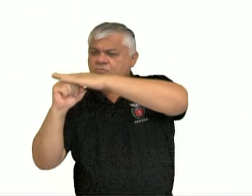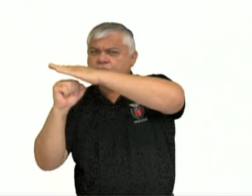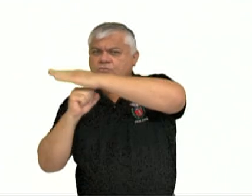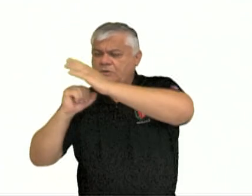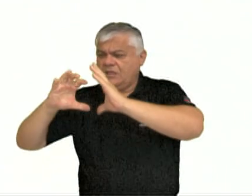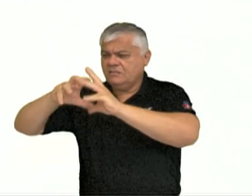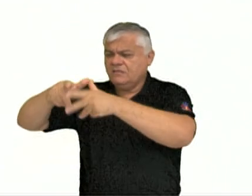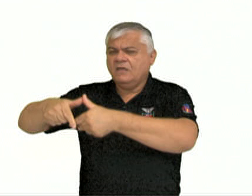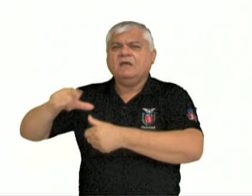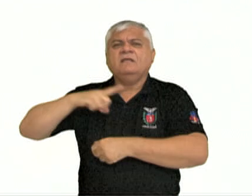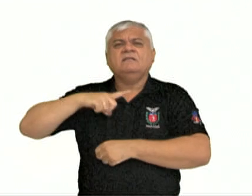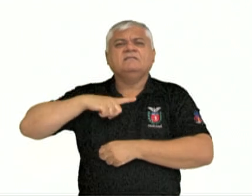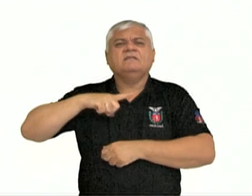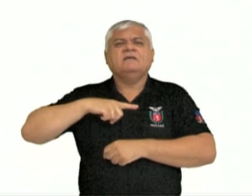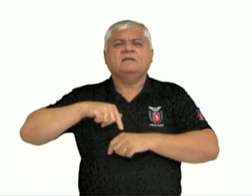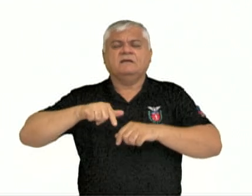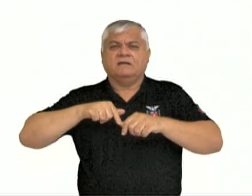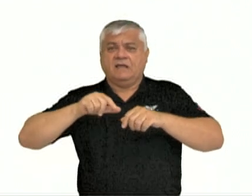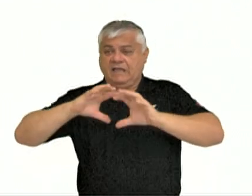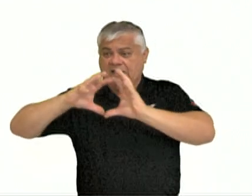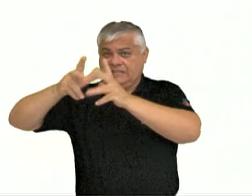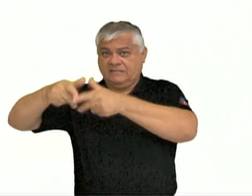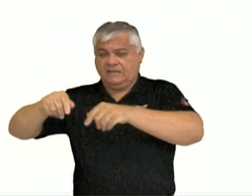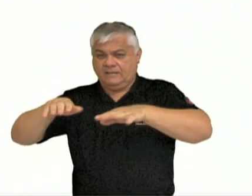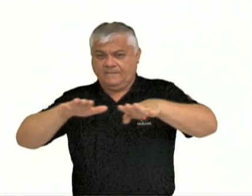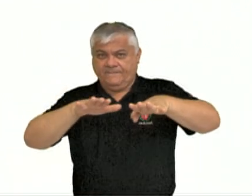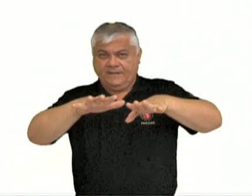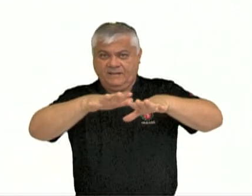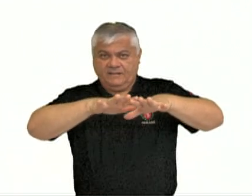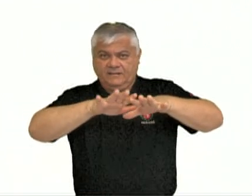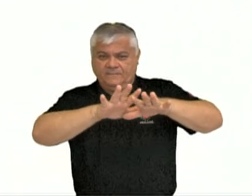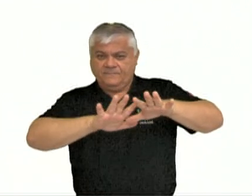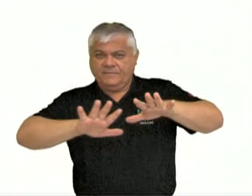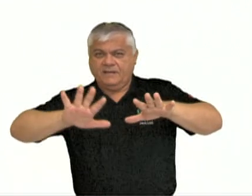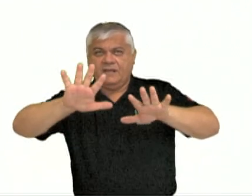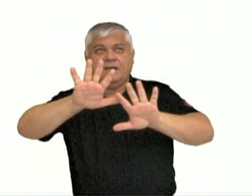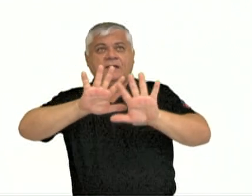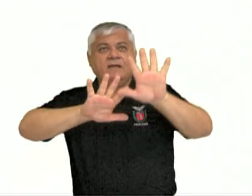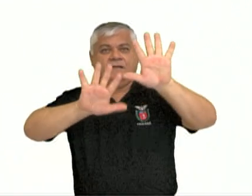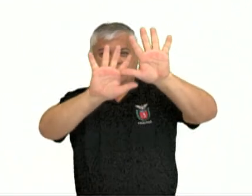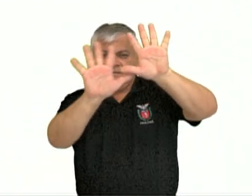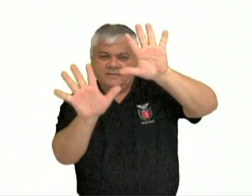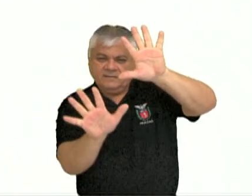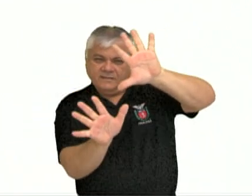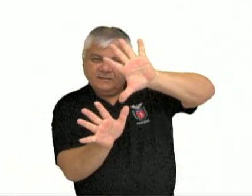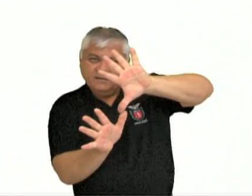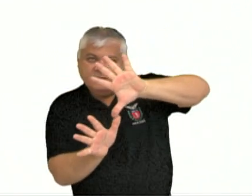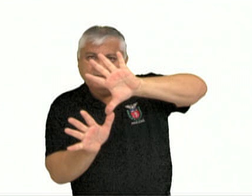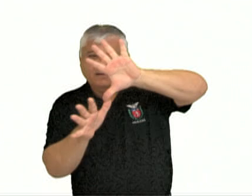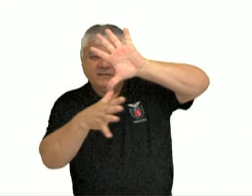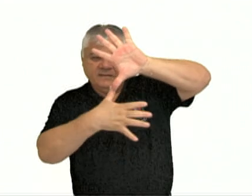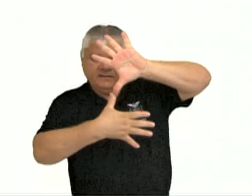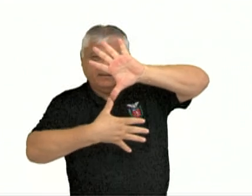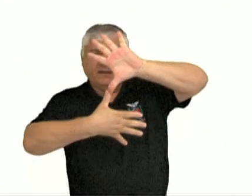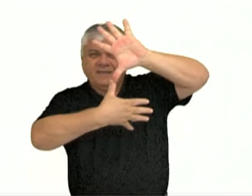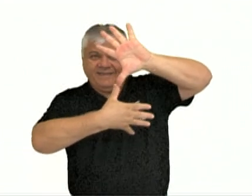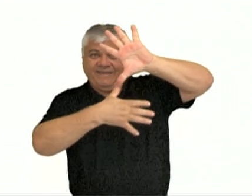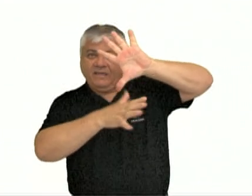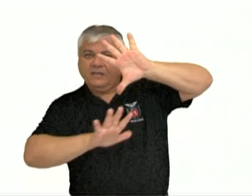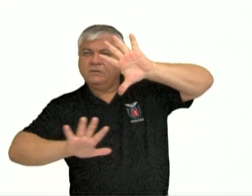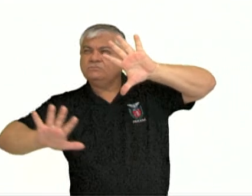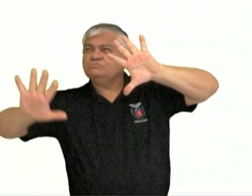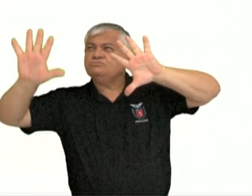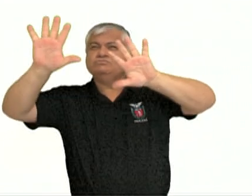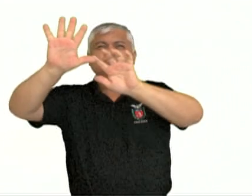nós temos a terra dividida em placas, dividida em grandes pedaços, que são chamadas de